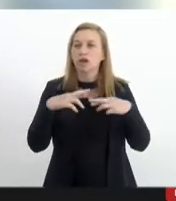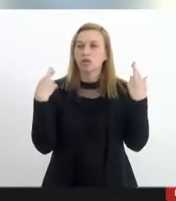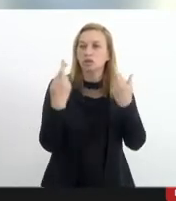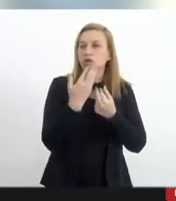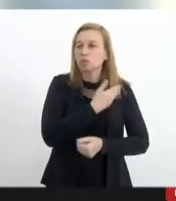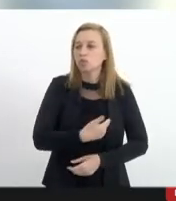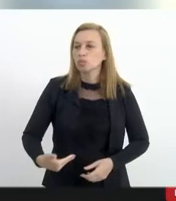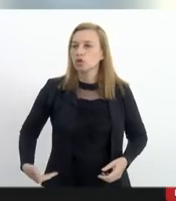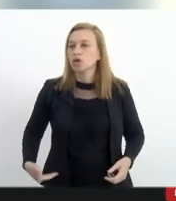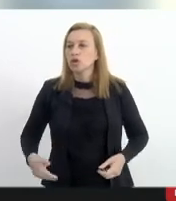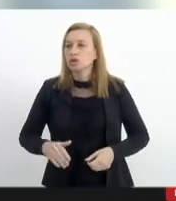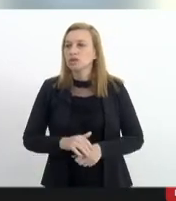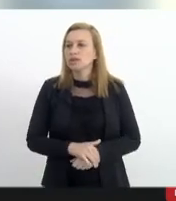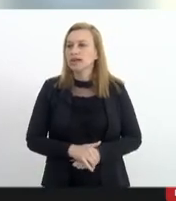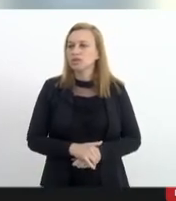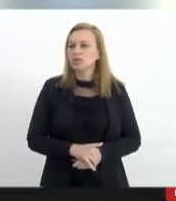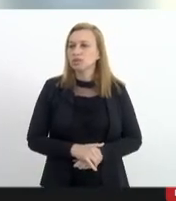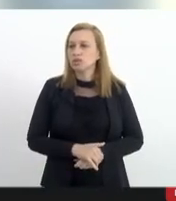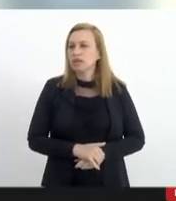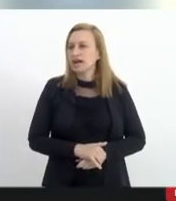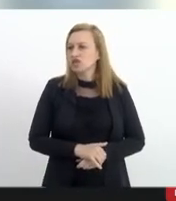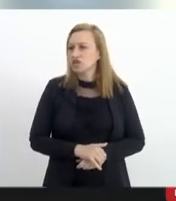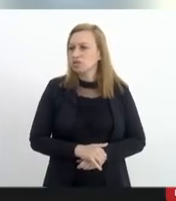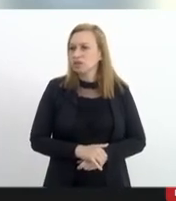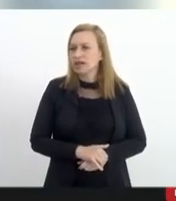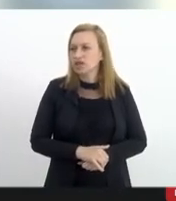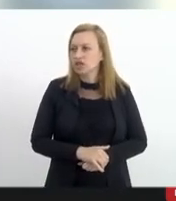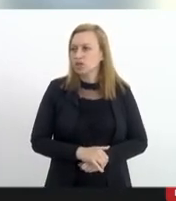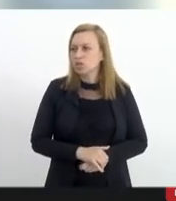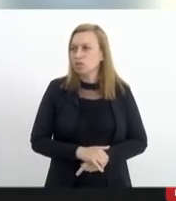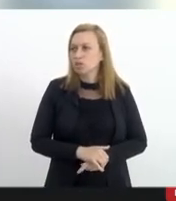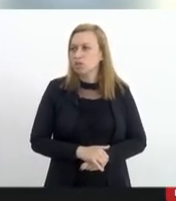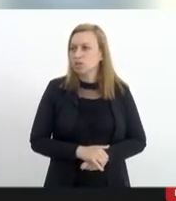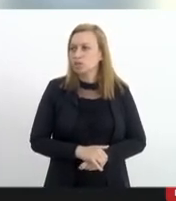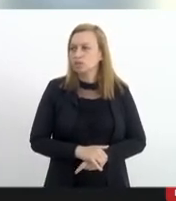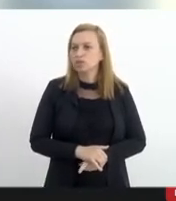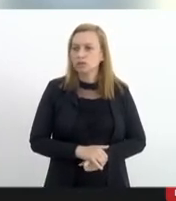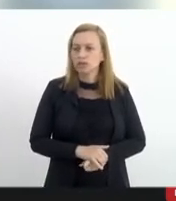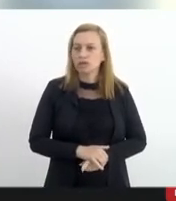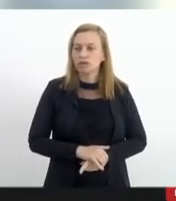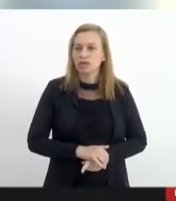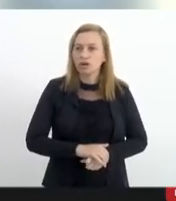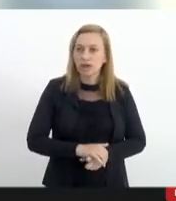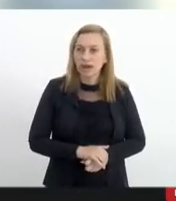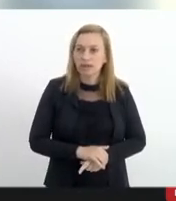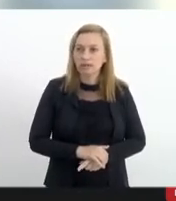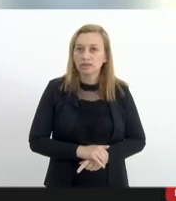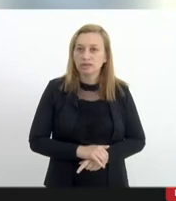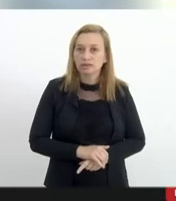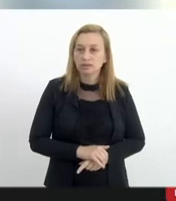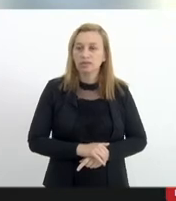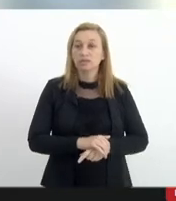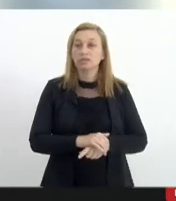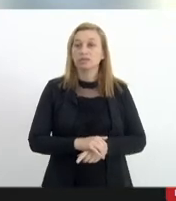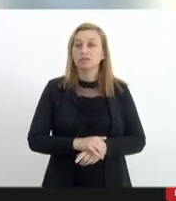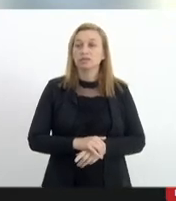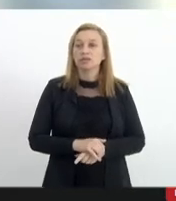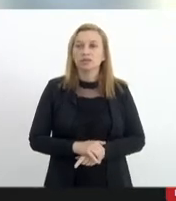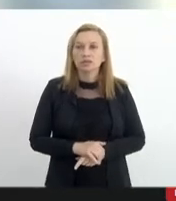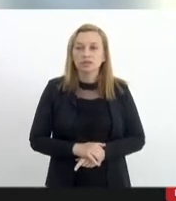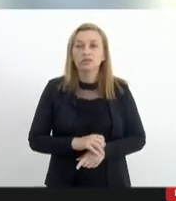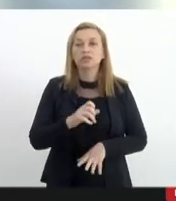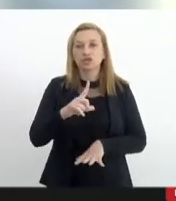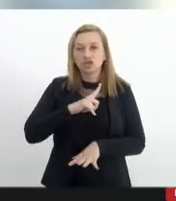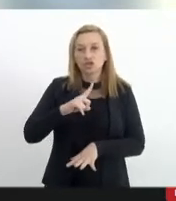o próprio ministro Fachin e essa audiência pública ela eu tive